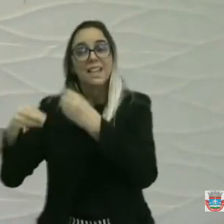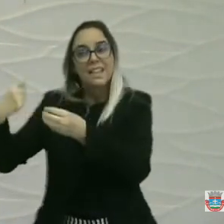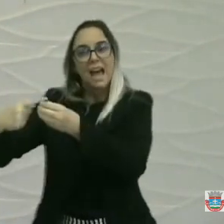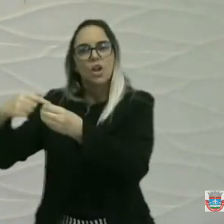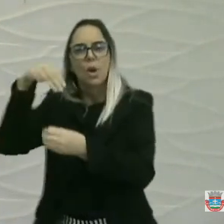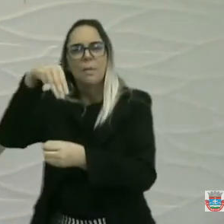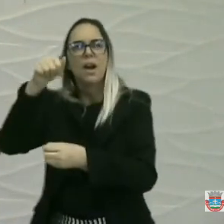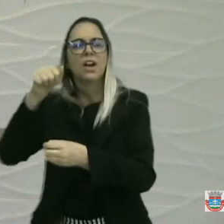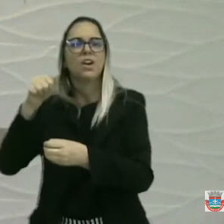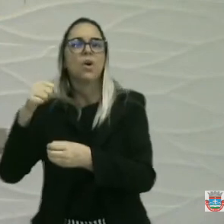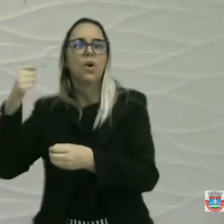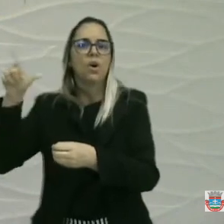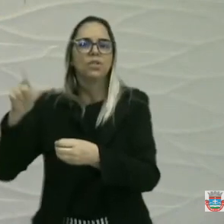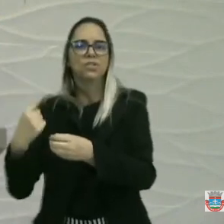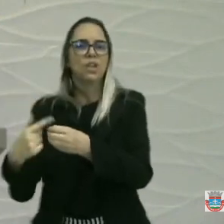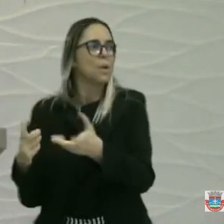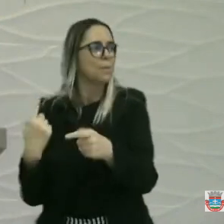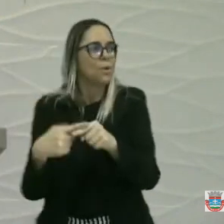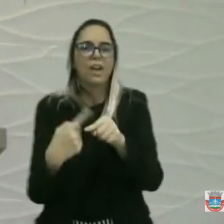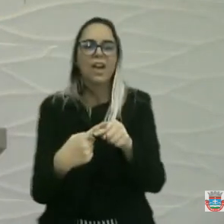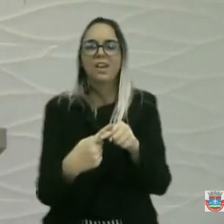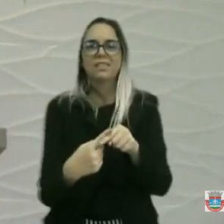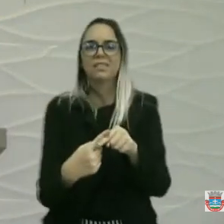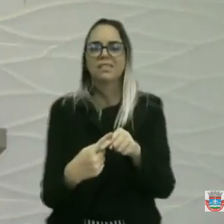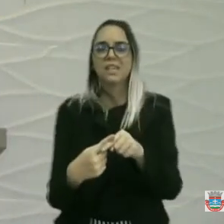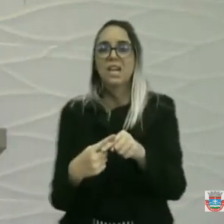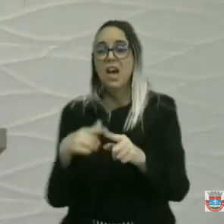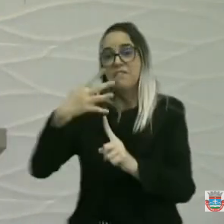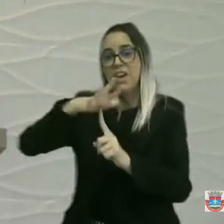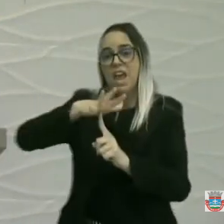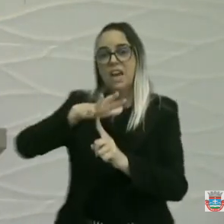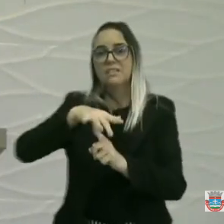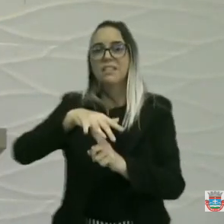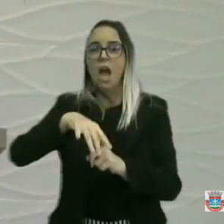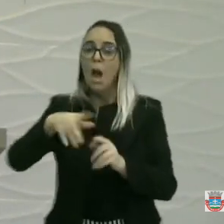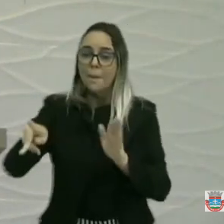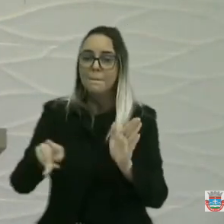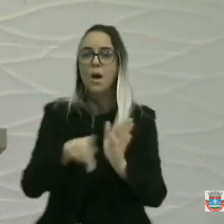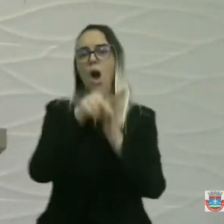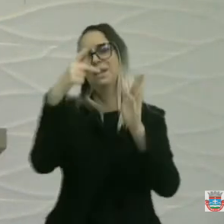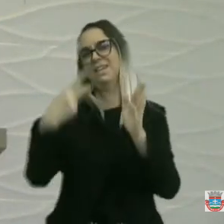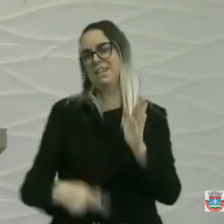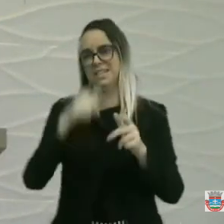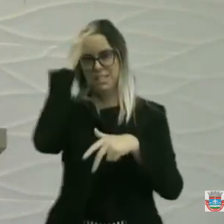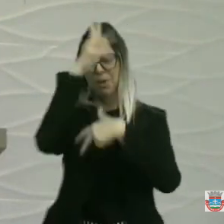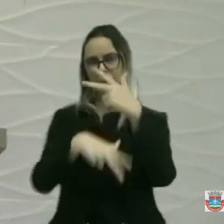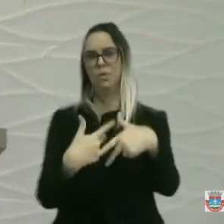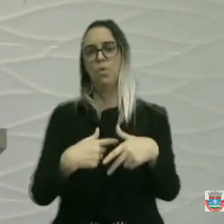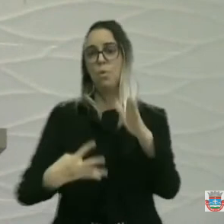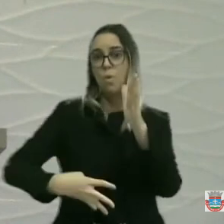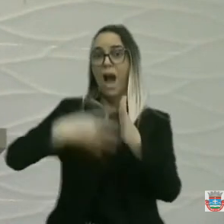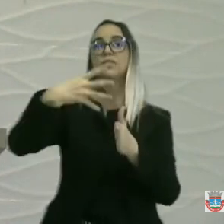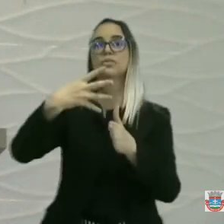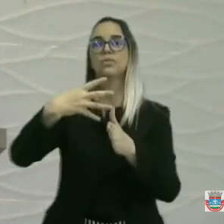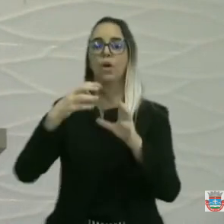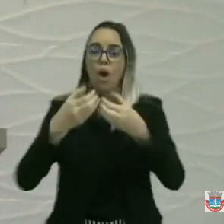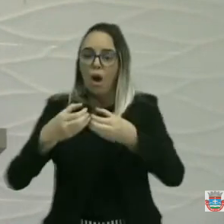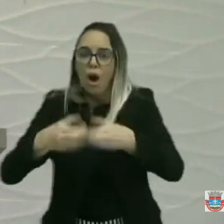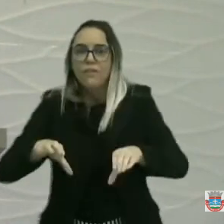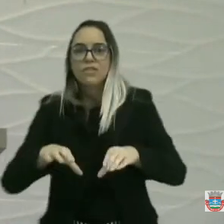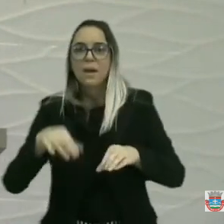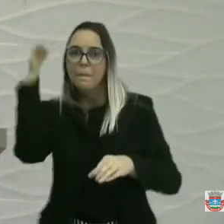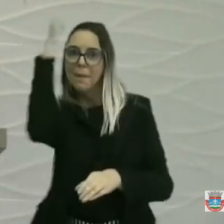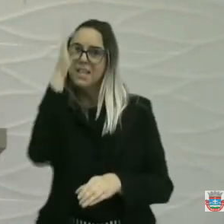por falta de apoio da prefeitura. Que a feira da avicultura é de São Bento do Una. Que somos o quarto produtor de ovos do Brasil.